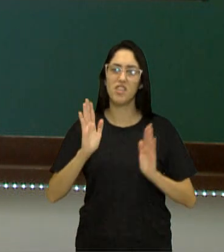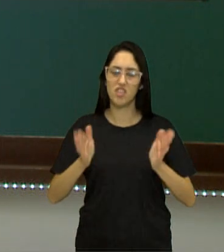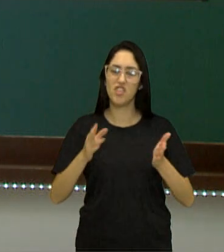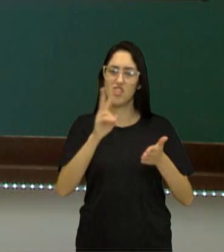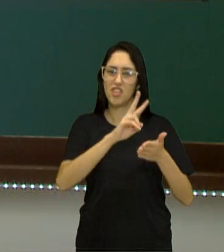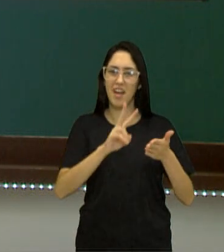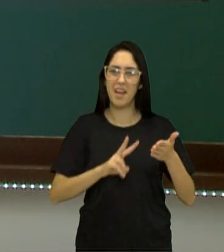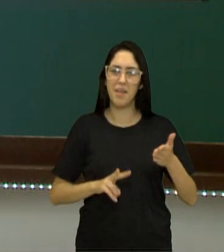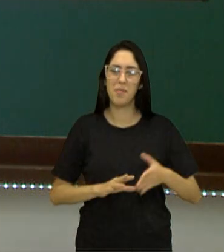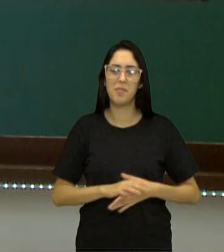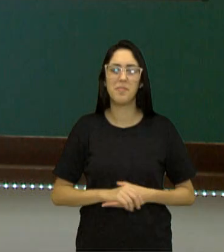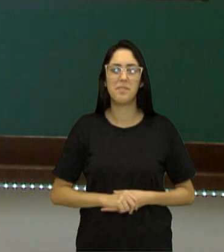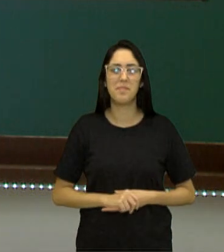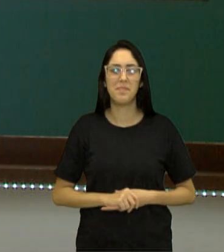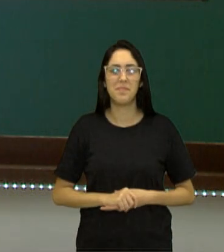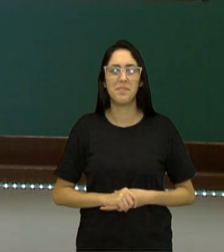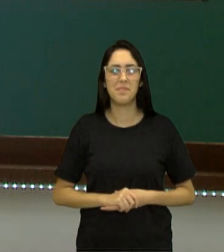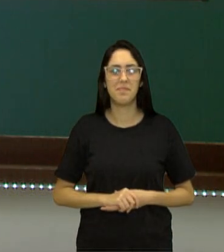agora há pouquinho.